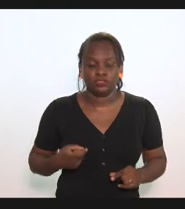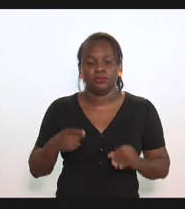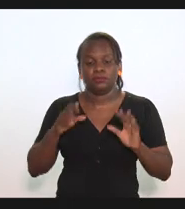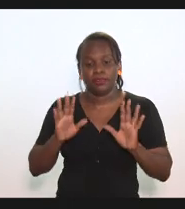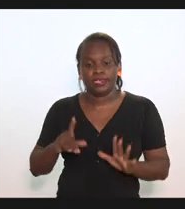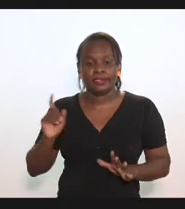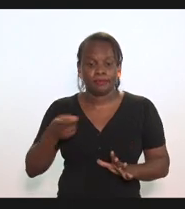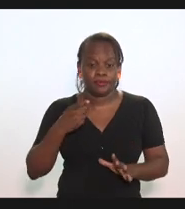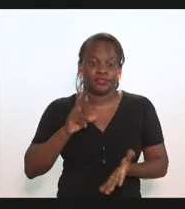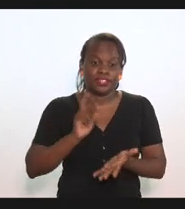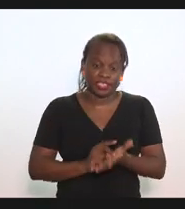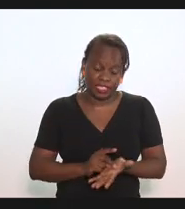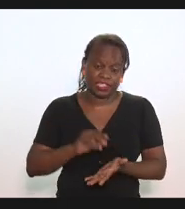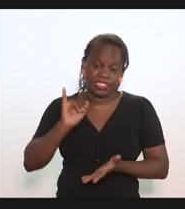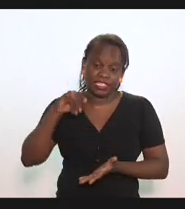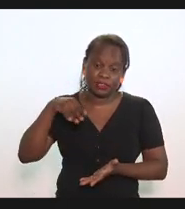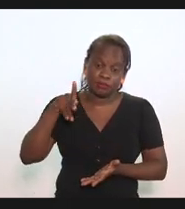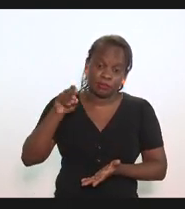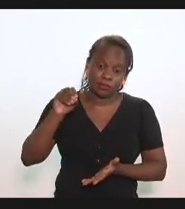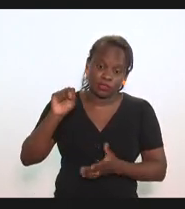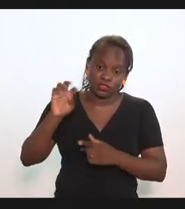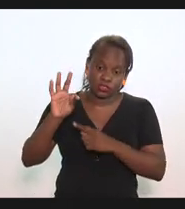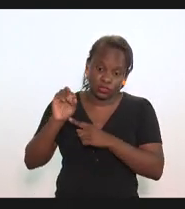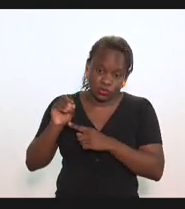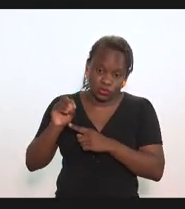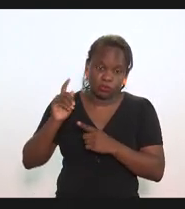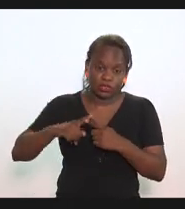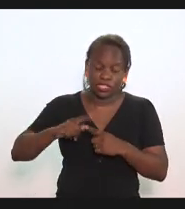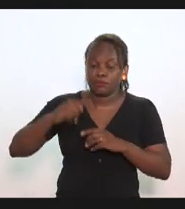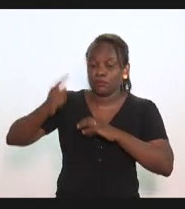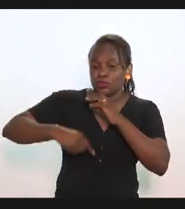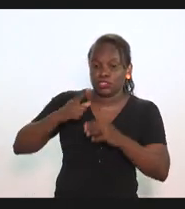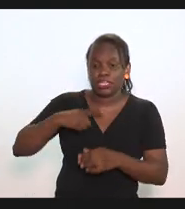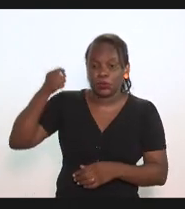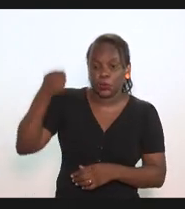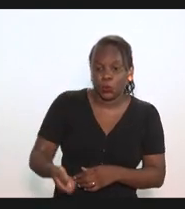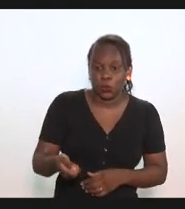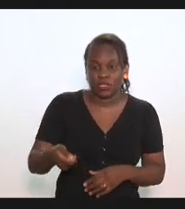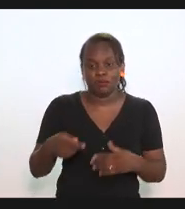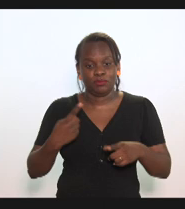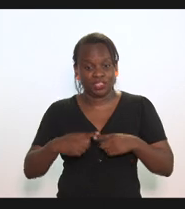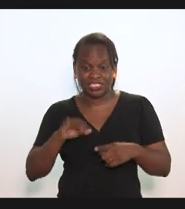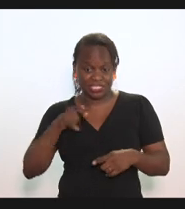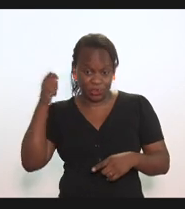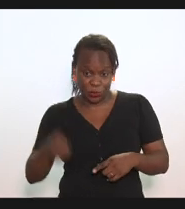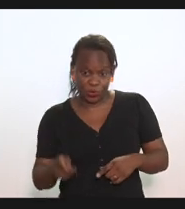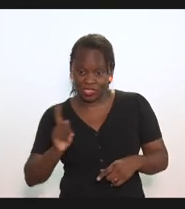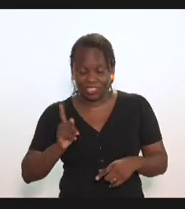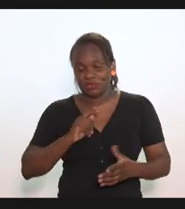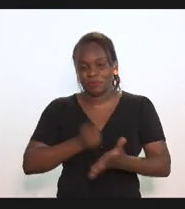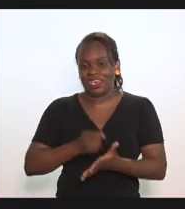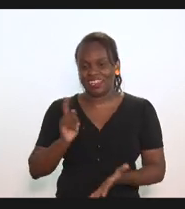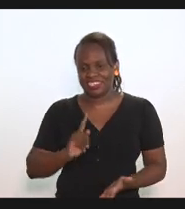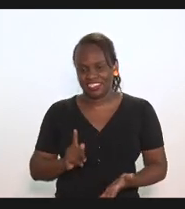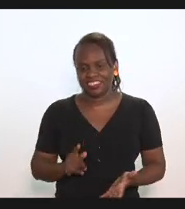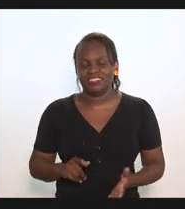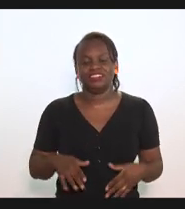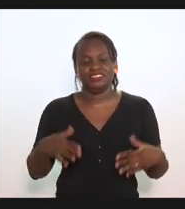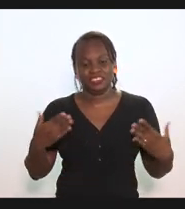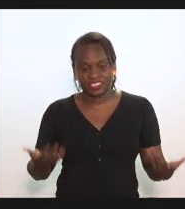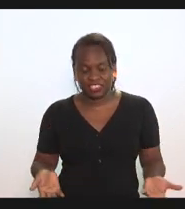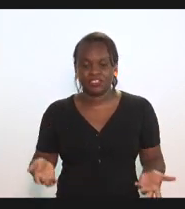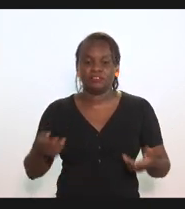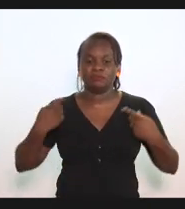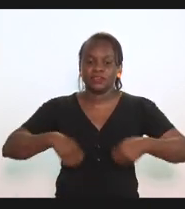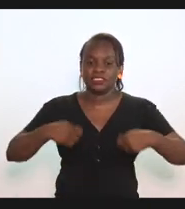imposto na verdade se chama imposto porque ele é imposto em qualquer lugar do mundo se não for imposto quer dizer não se paga então é